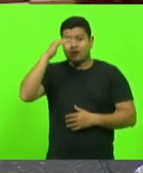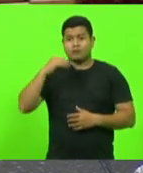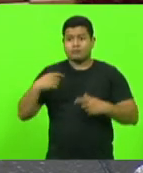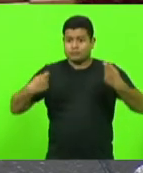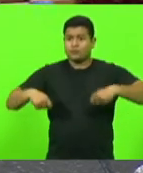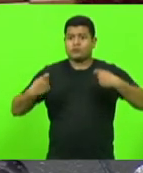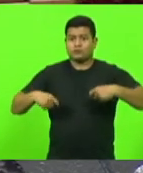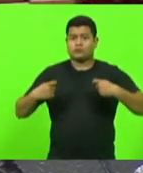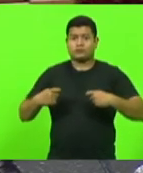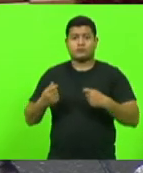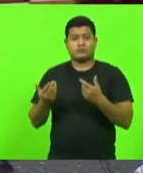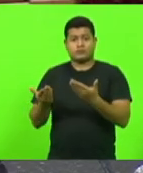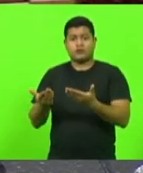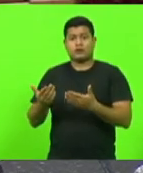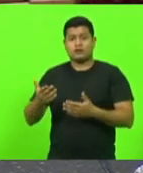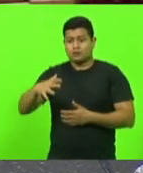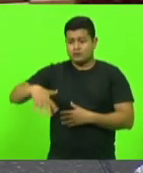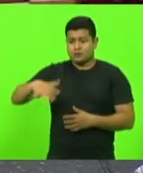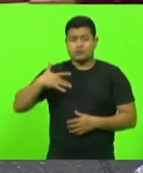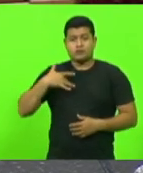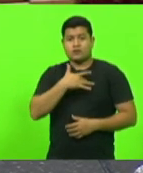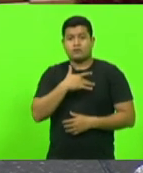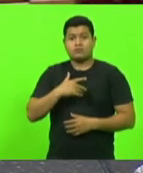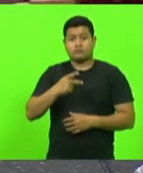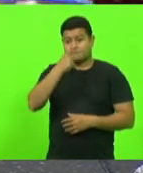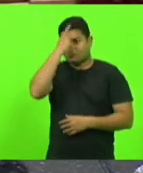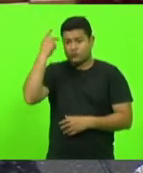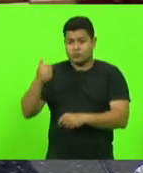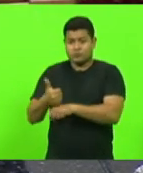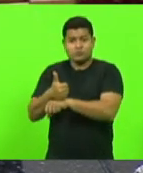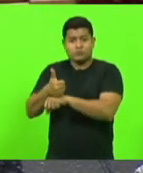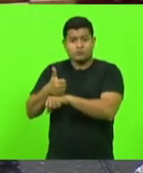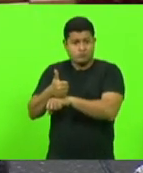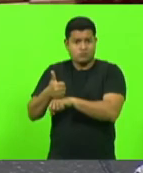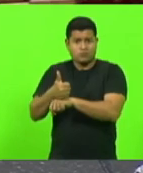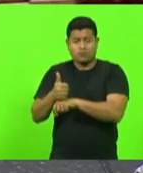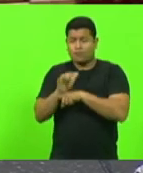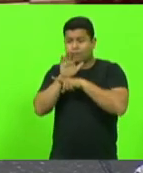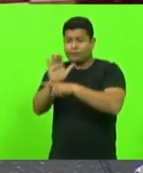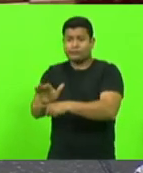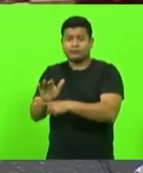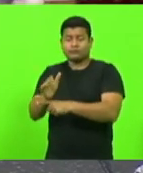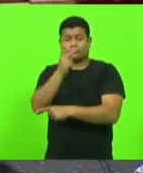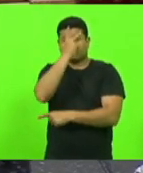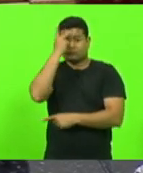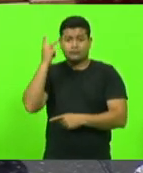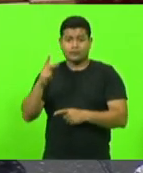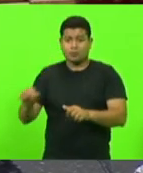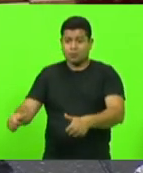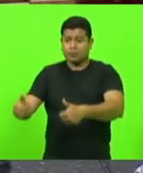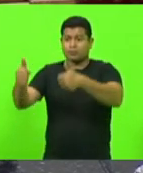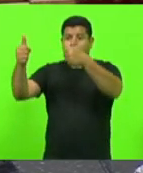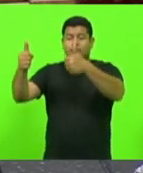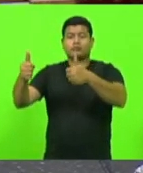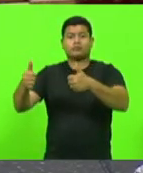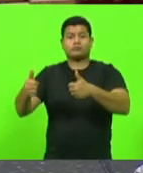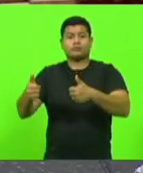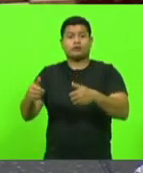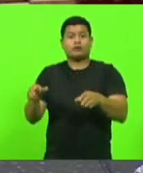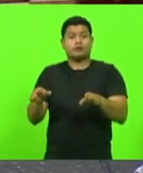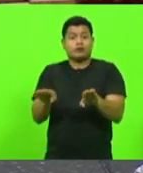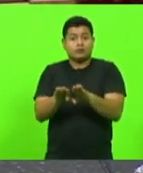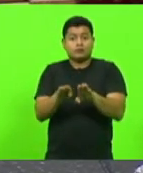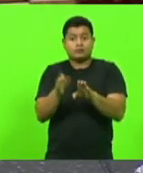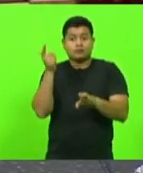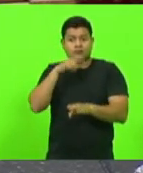a vida das pessoas, que diminua o tempo de internação e que gere economia, porque se diminui